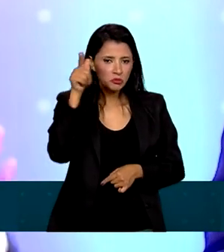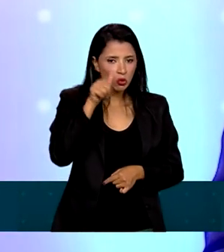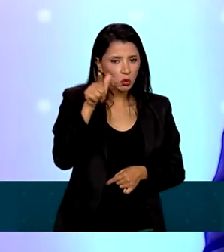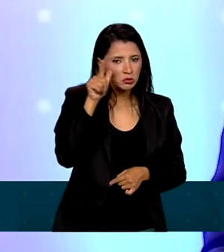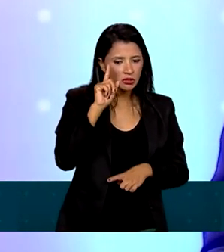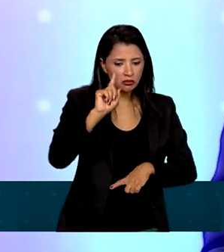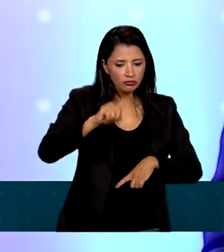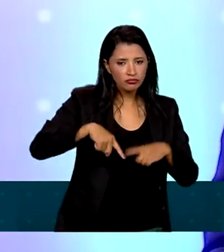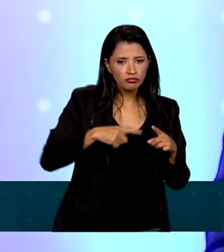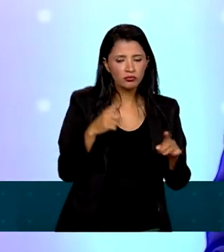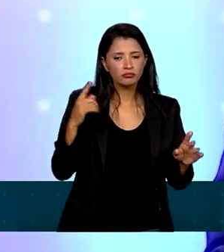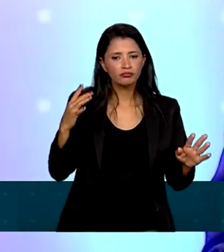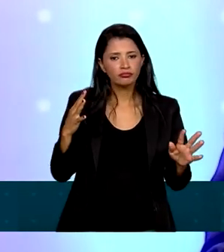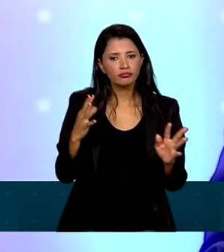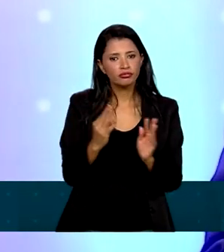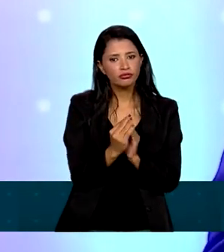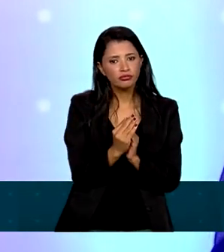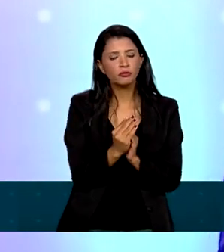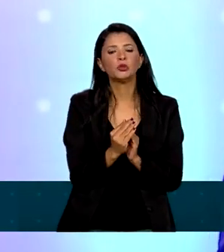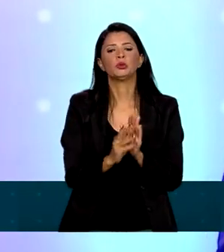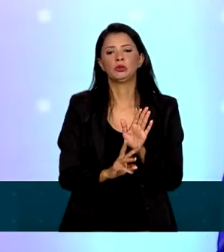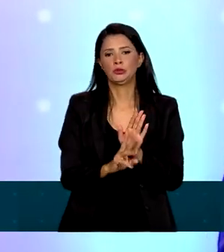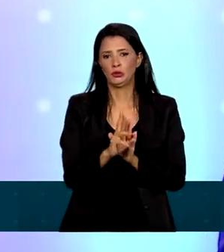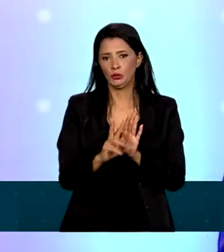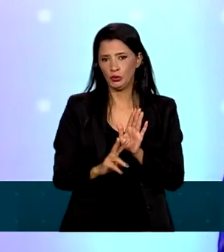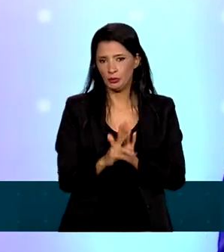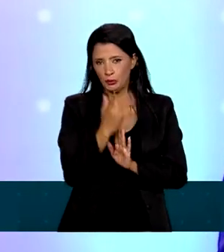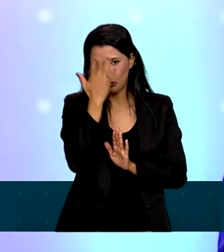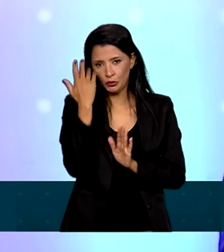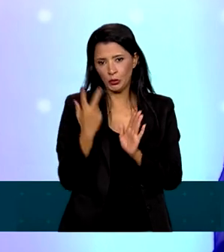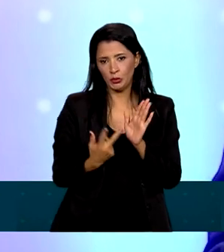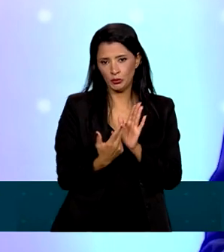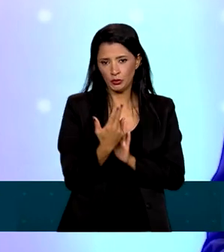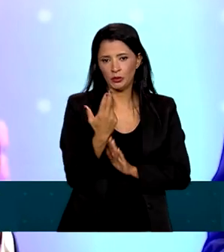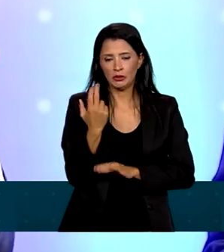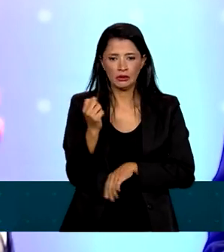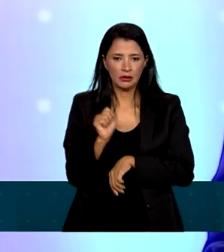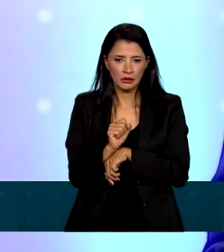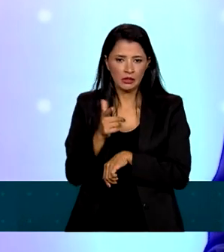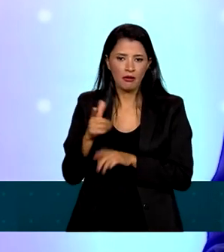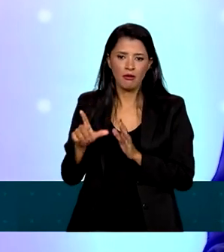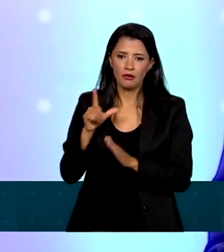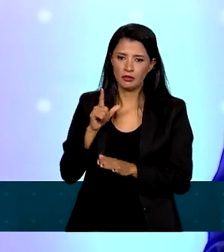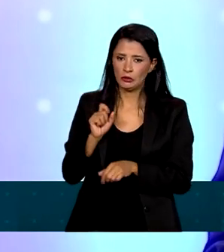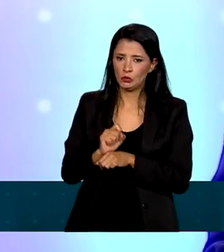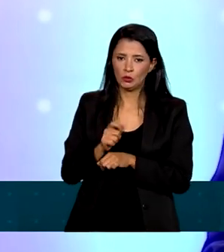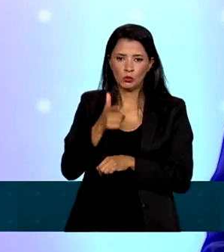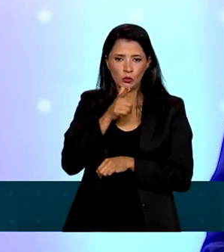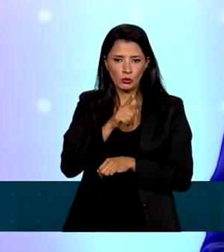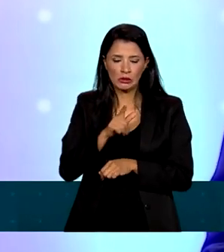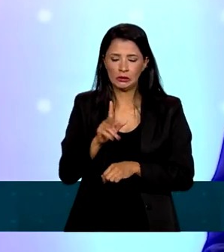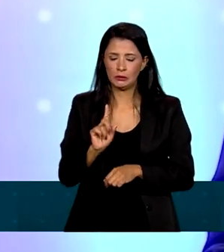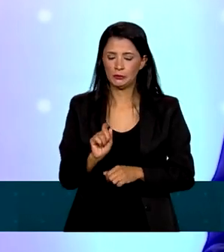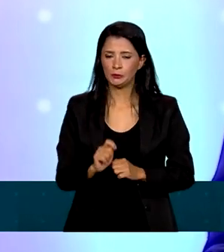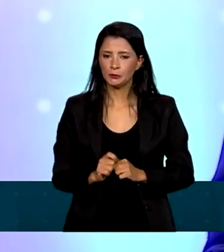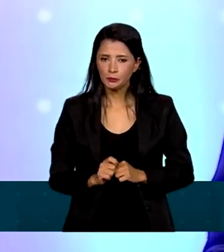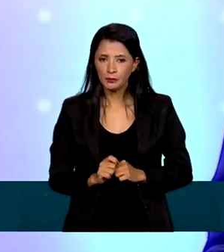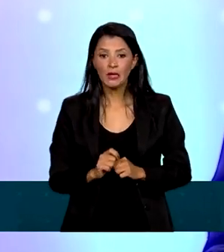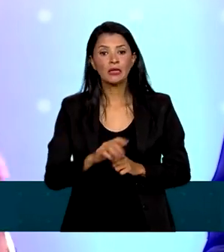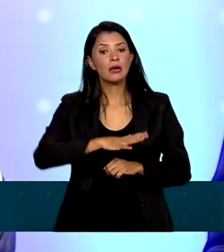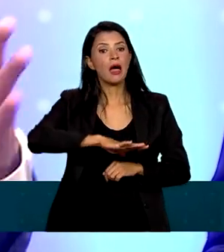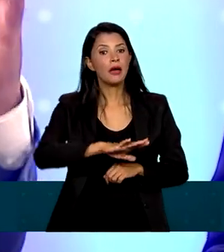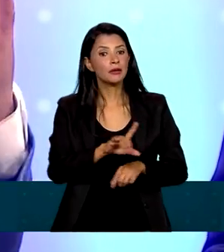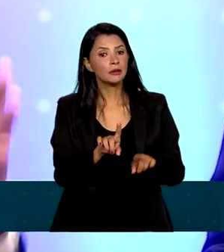alcance esse objetivo, ele é fundamental. Também na área da segurança, na área